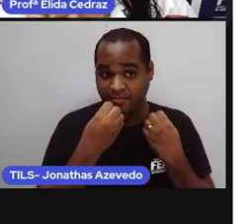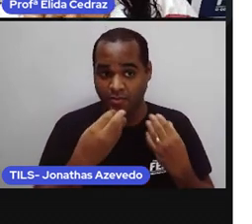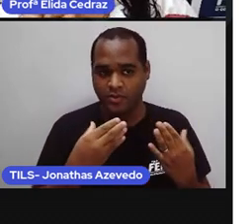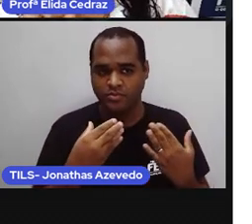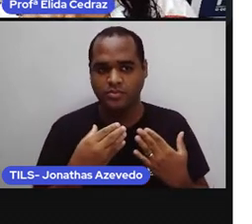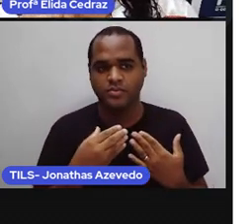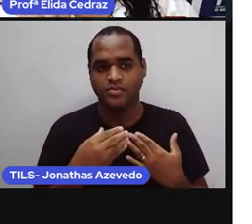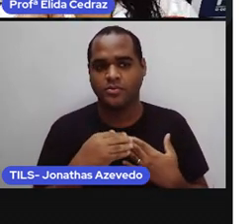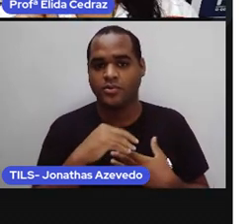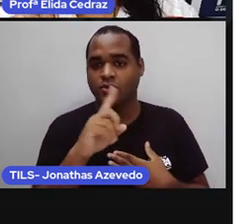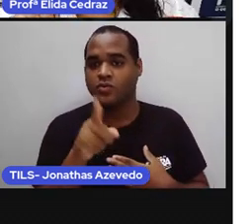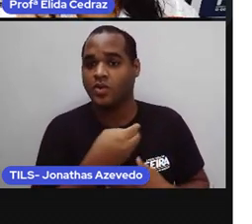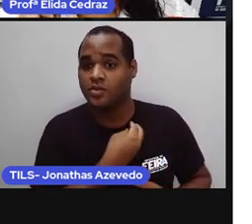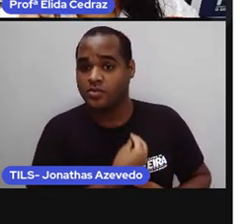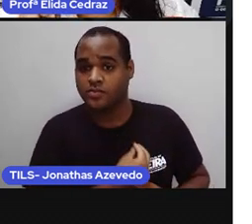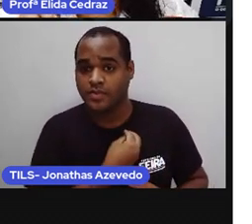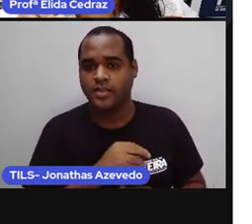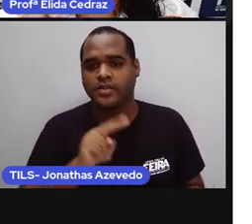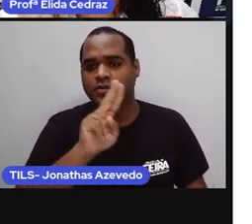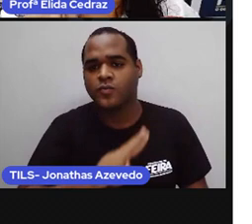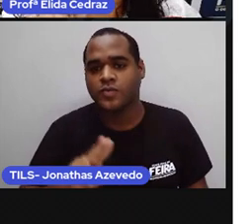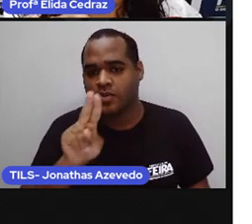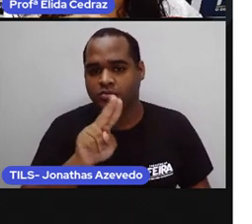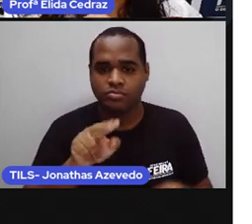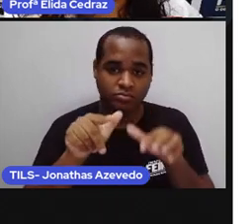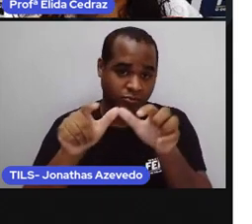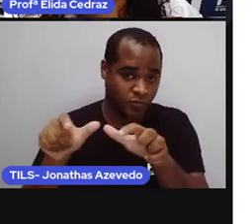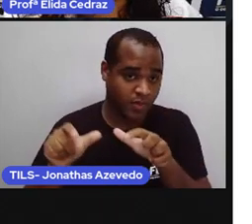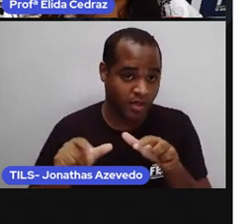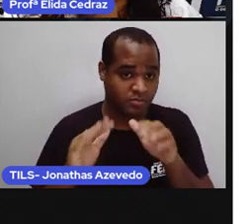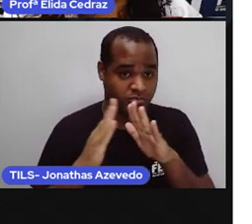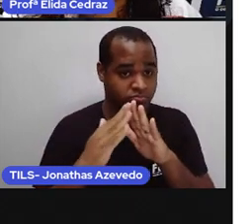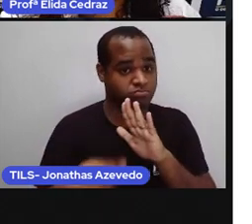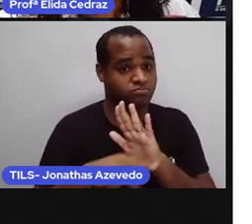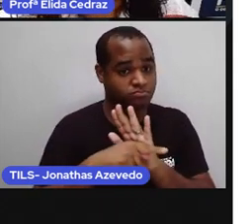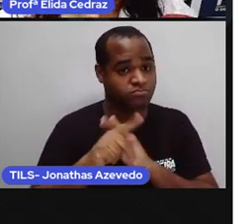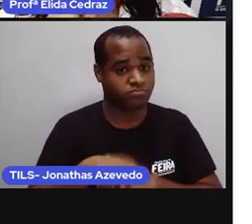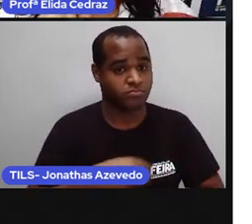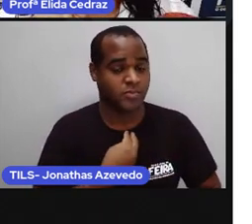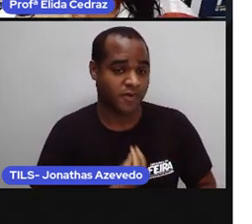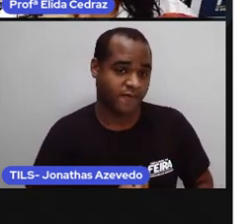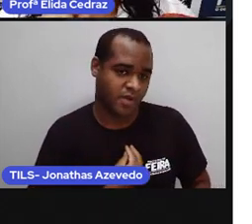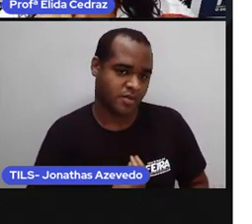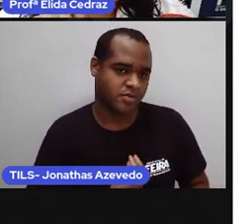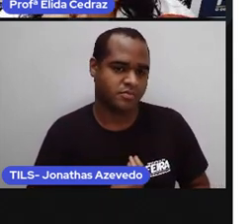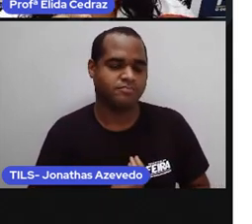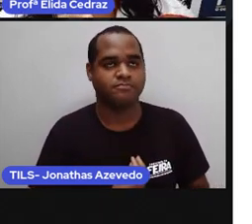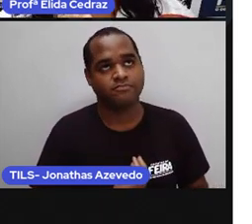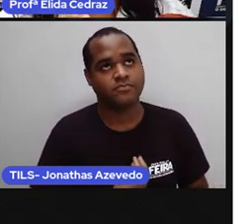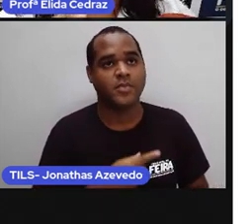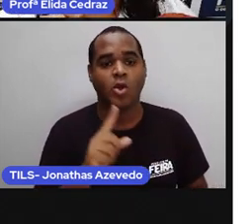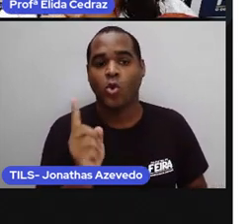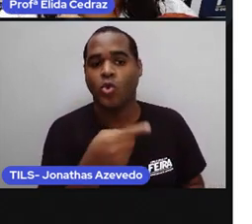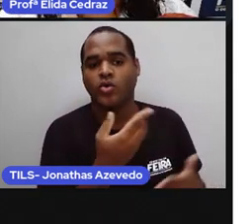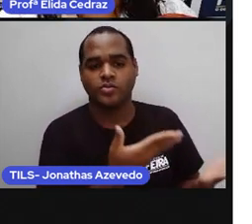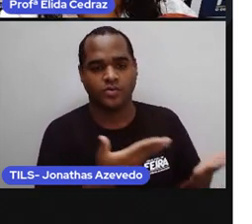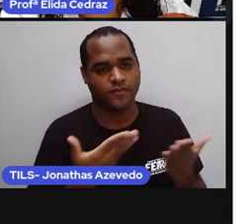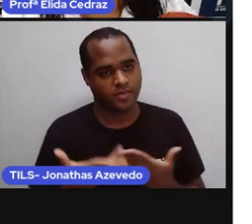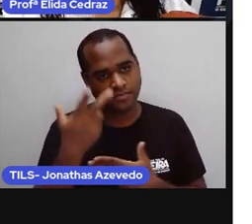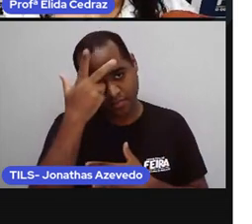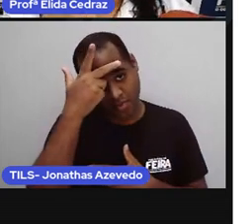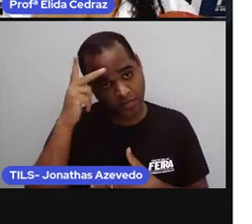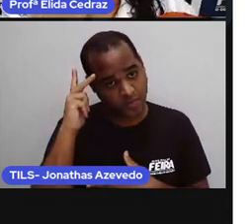gente só usa esse local, minha casa, quando nós convidamos as